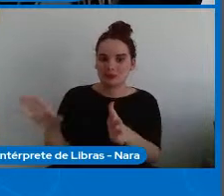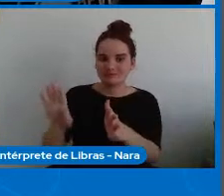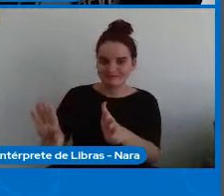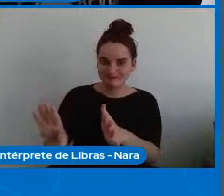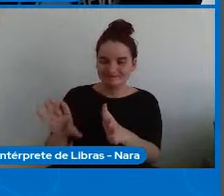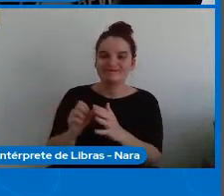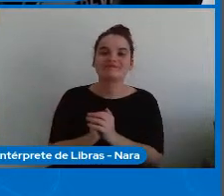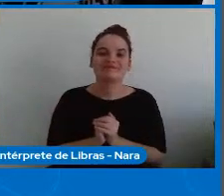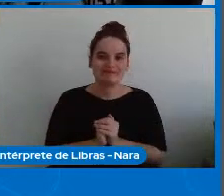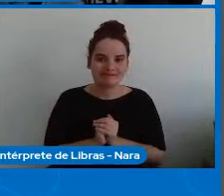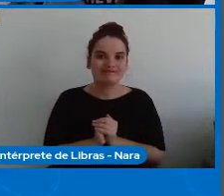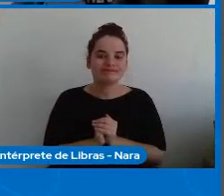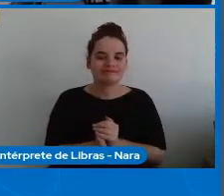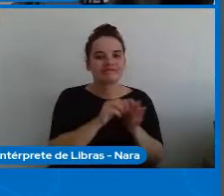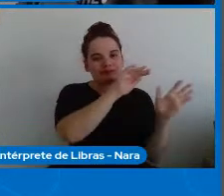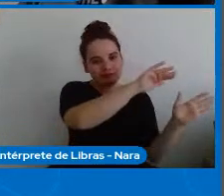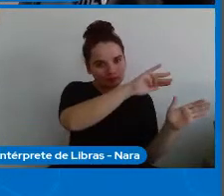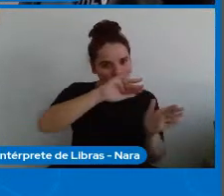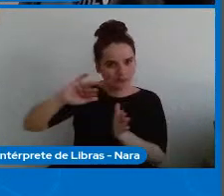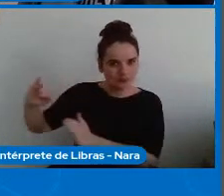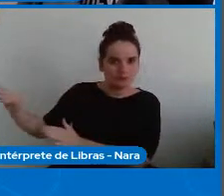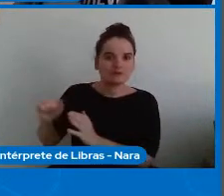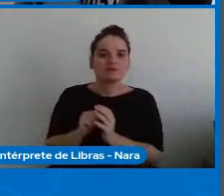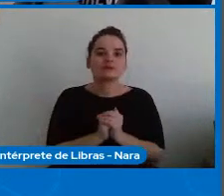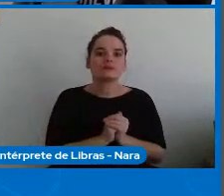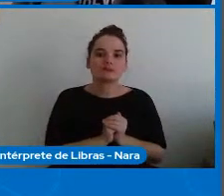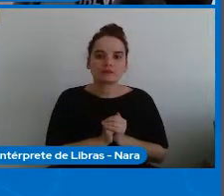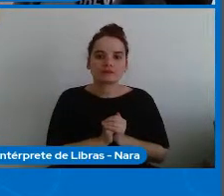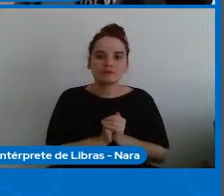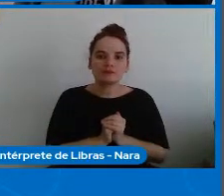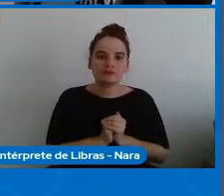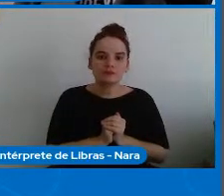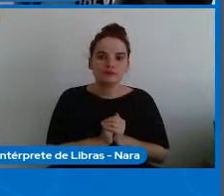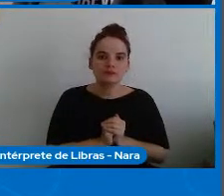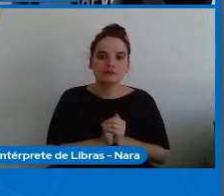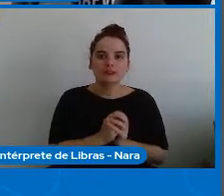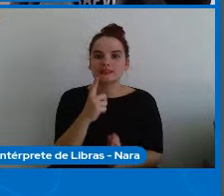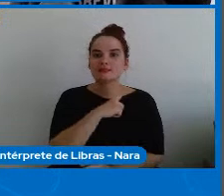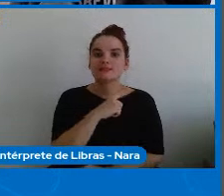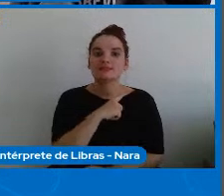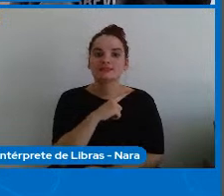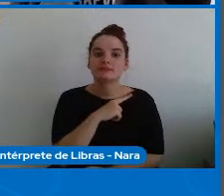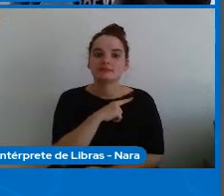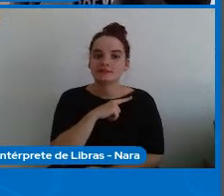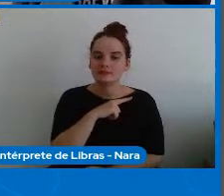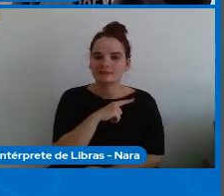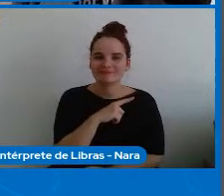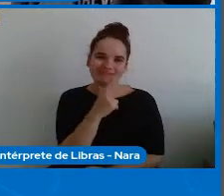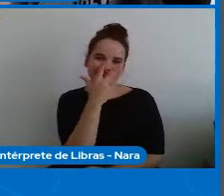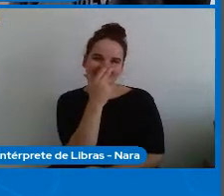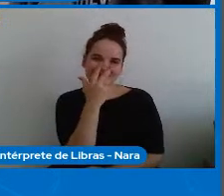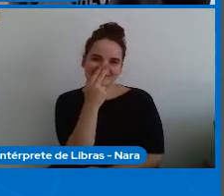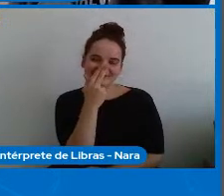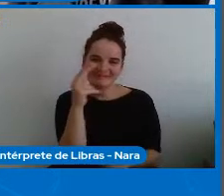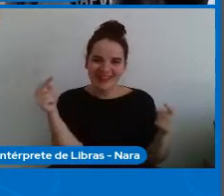E se nós trouxermos isso agora mais para próximo da nossa